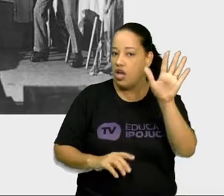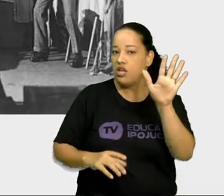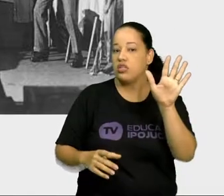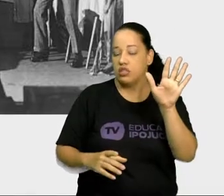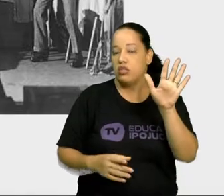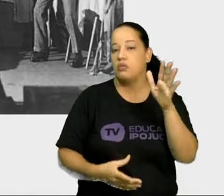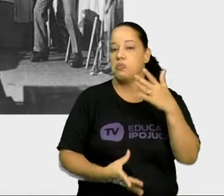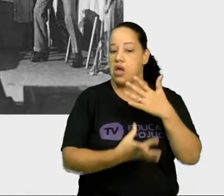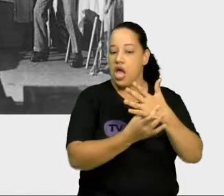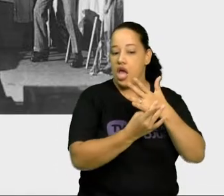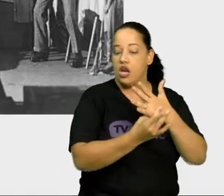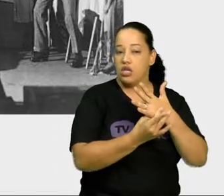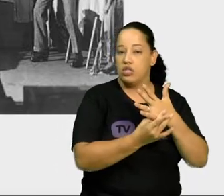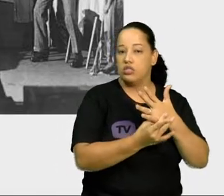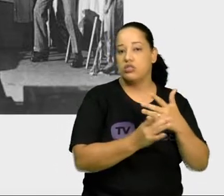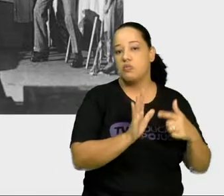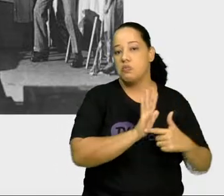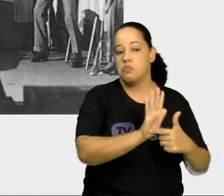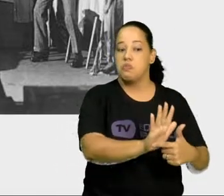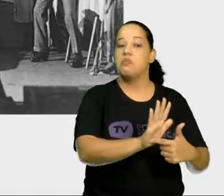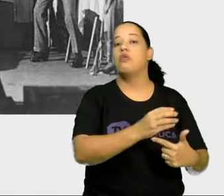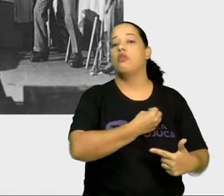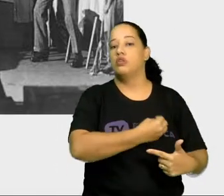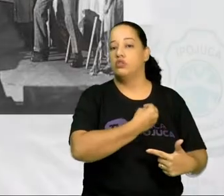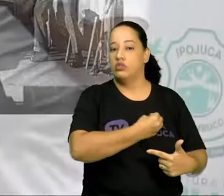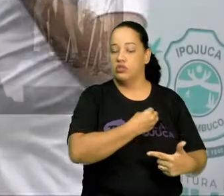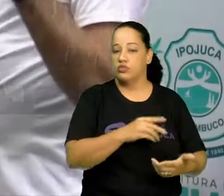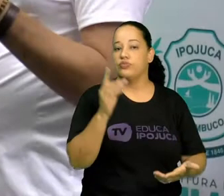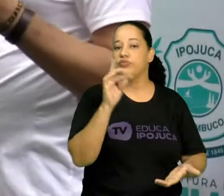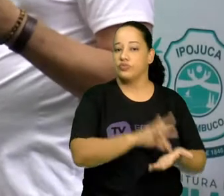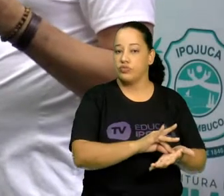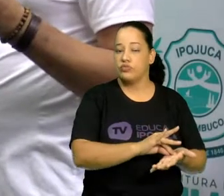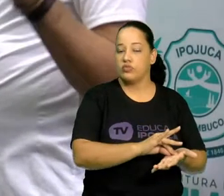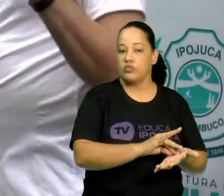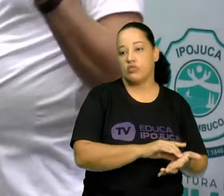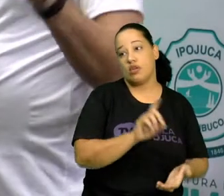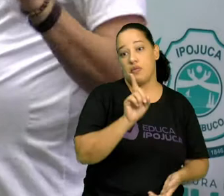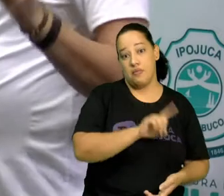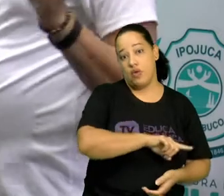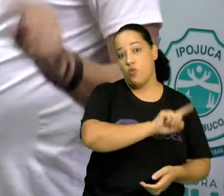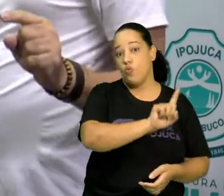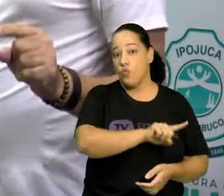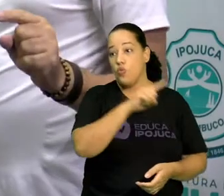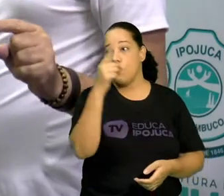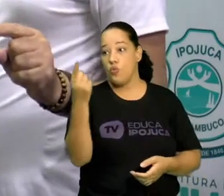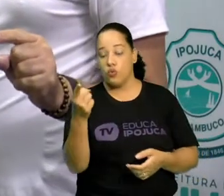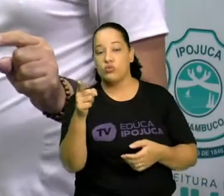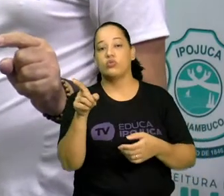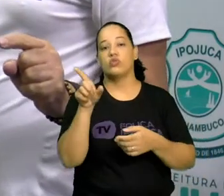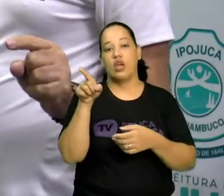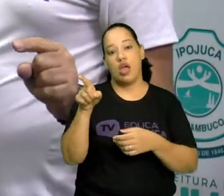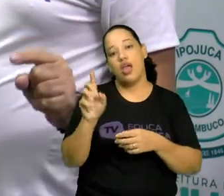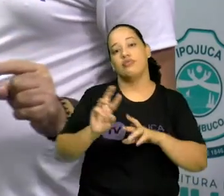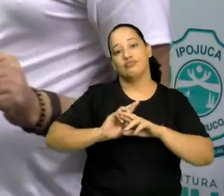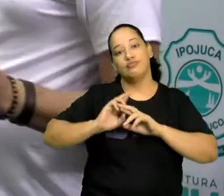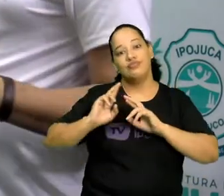realidade. A do brestiano, não. Ela não está preocupada com isso, ela rompe com isso. A ideia é exatamente romper com isso.